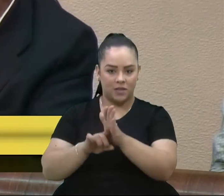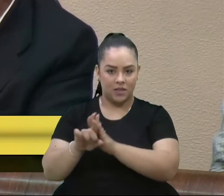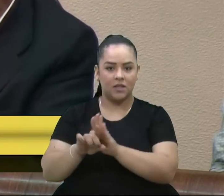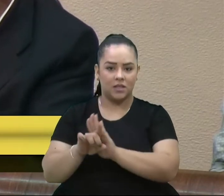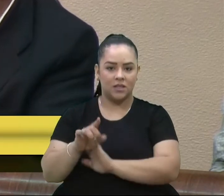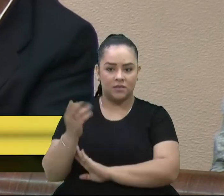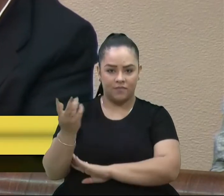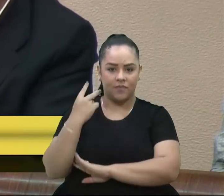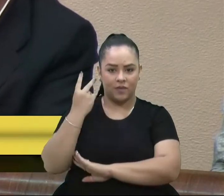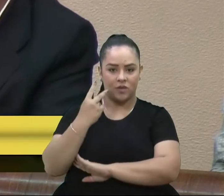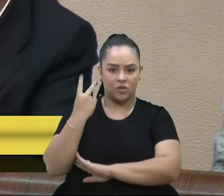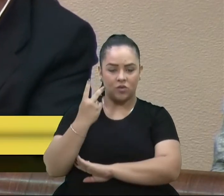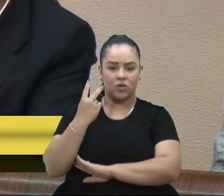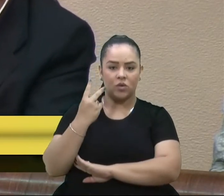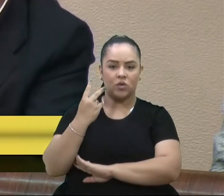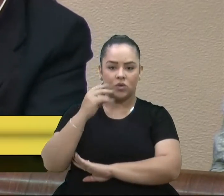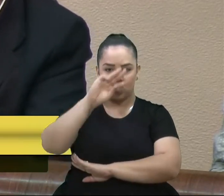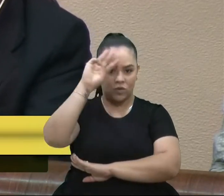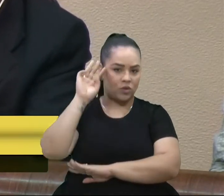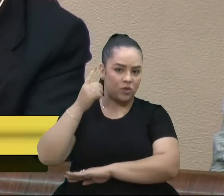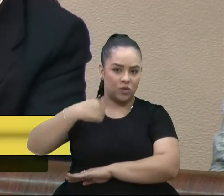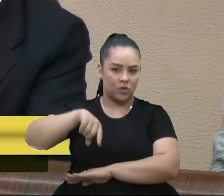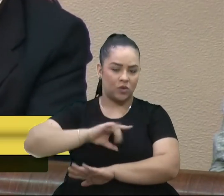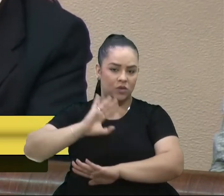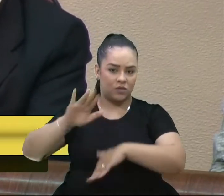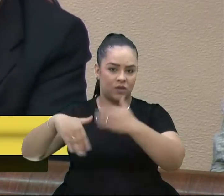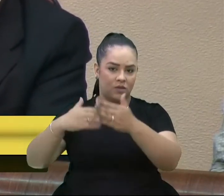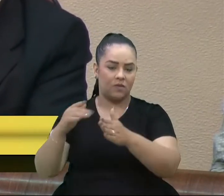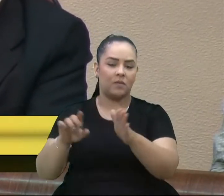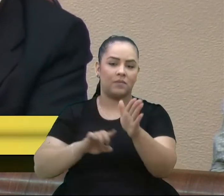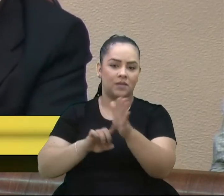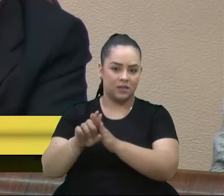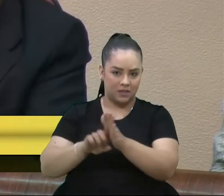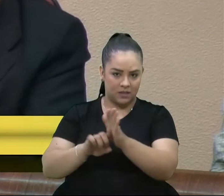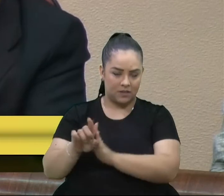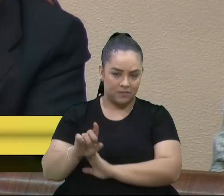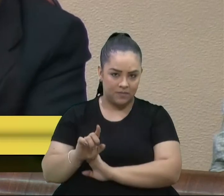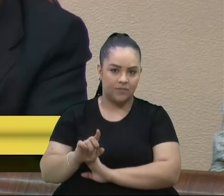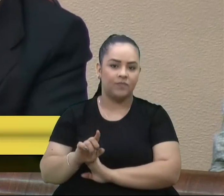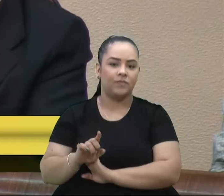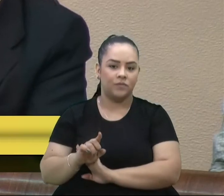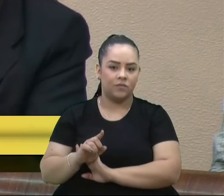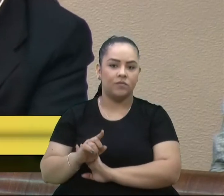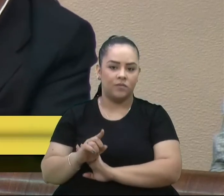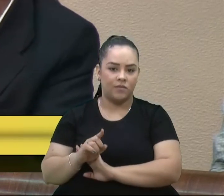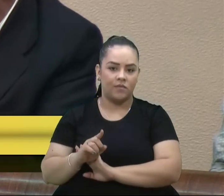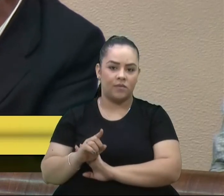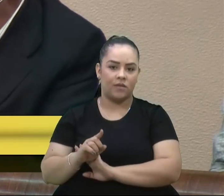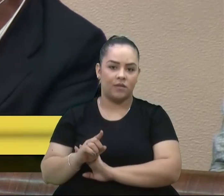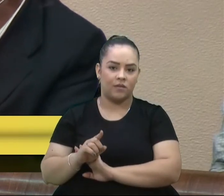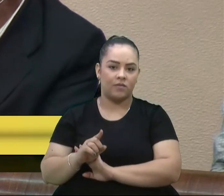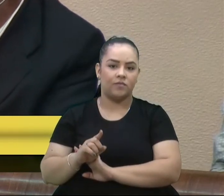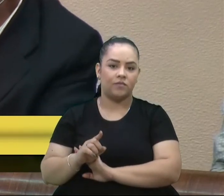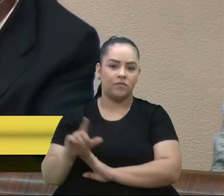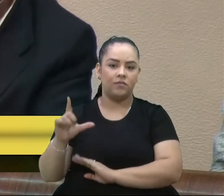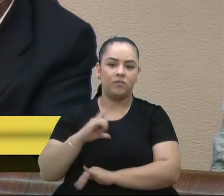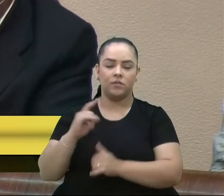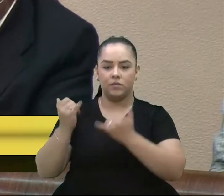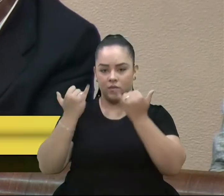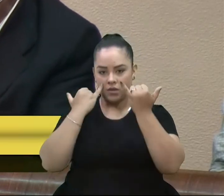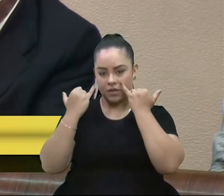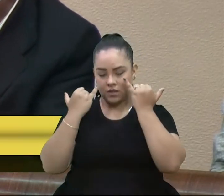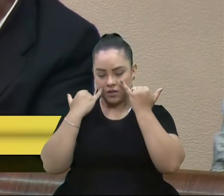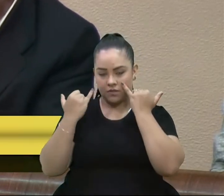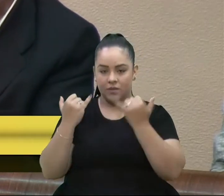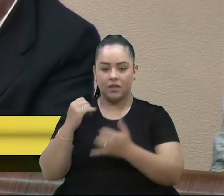vereador Juliano, nós também trabalhamos com, desenvolvemos pesquisas, nós vamos atrás de dados, e são